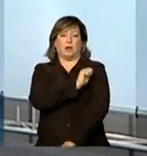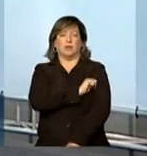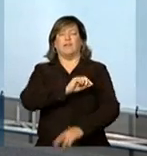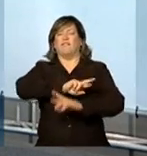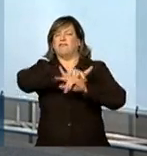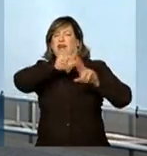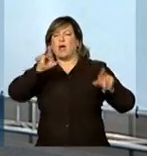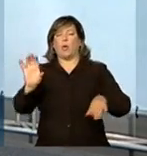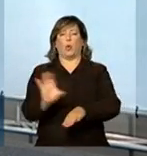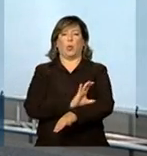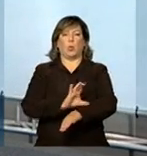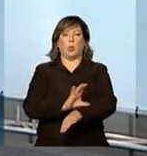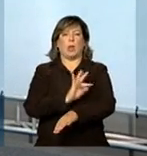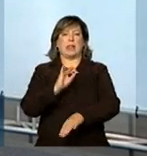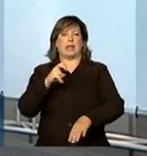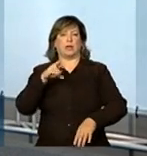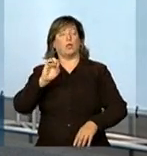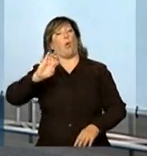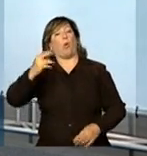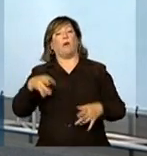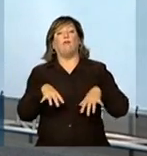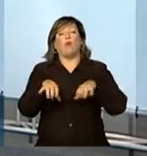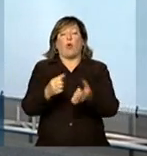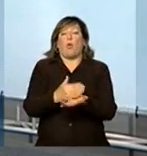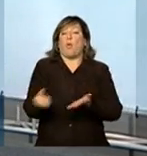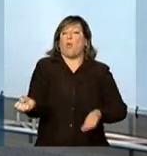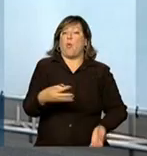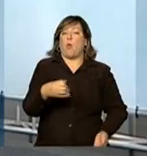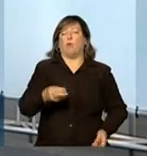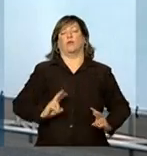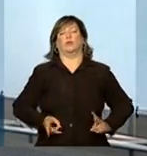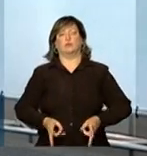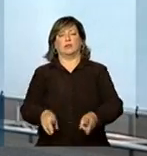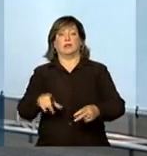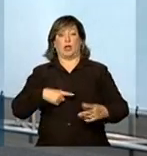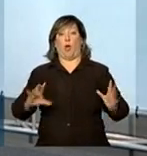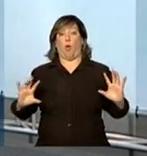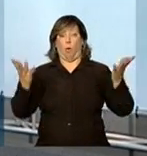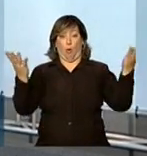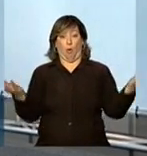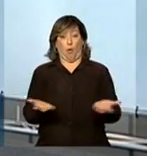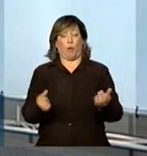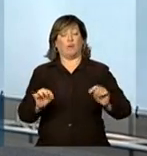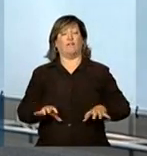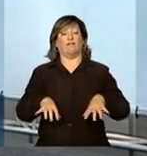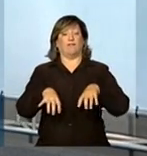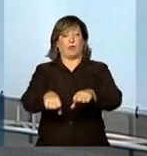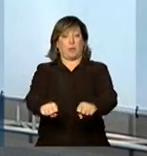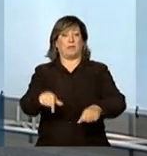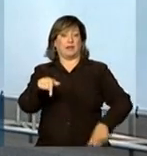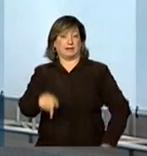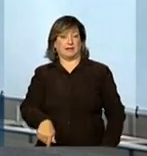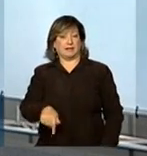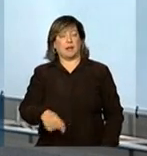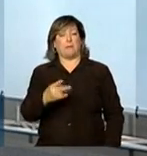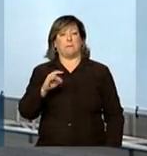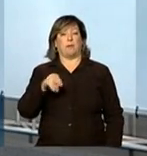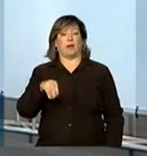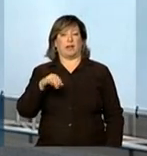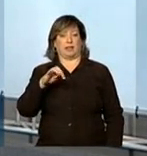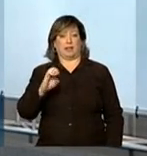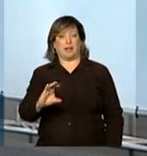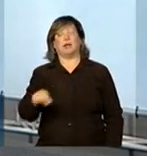vários cursos técnicos ou de formação inicial e continuada que celebram hoje a formatura aqui do Pronatec.